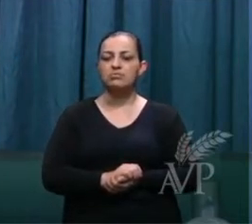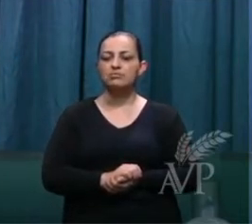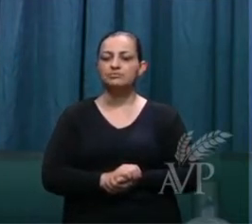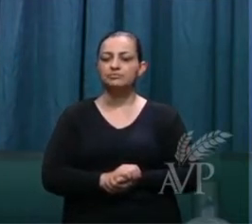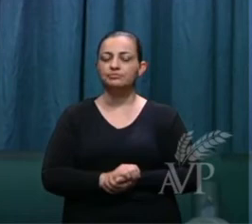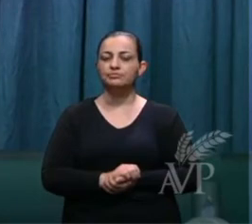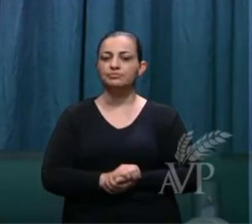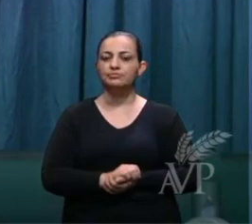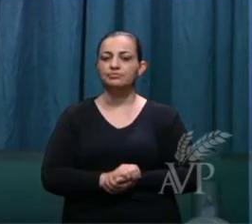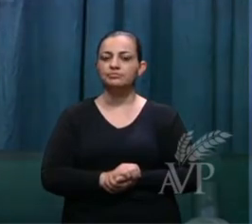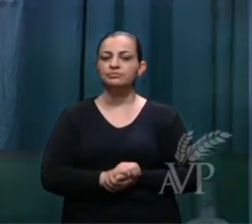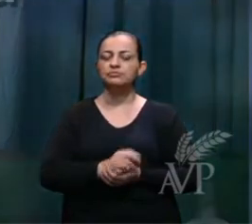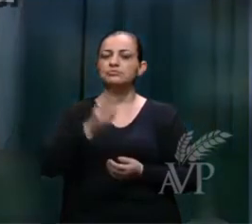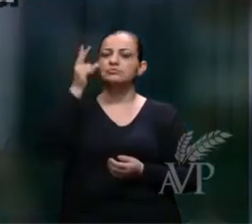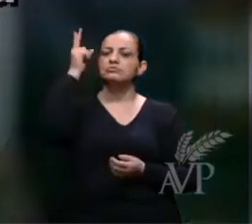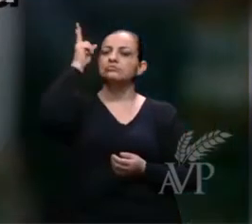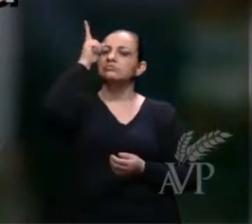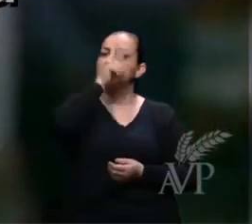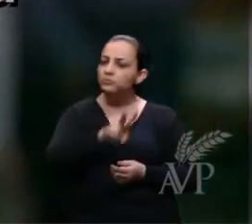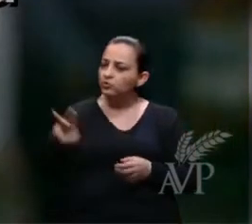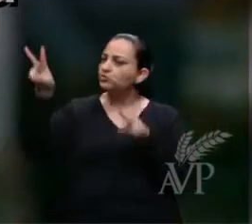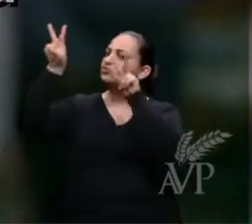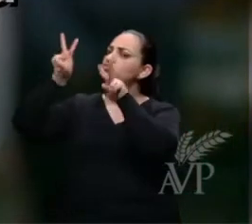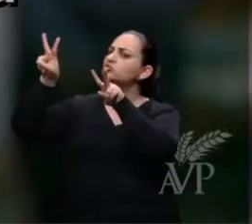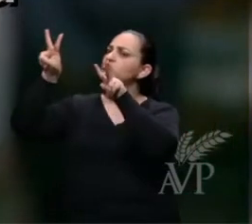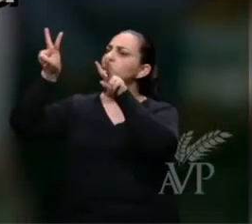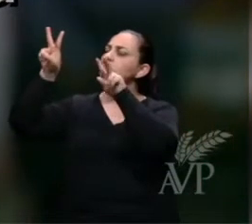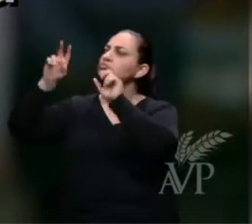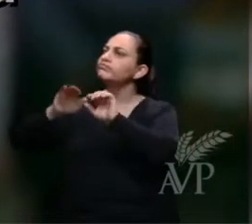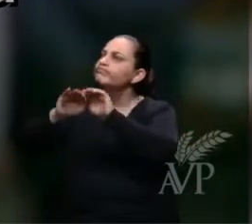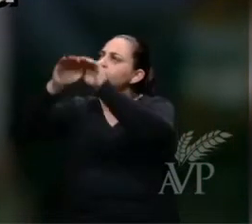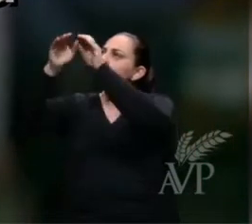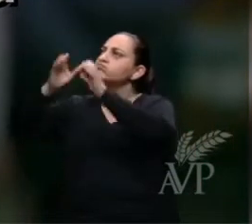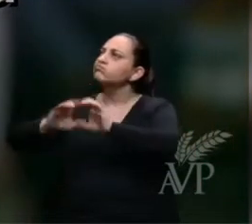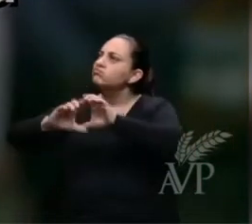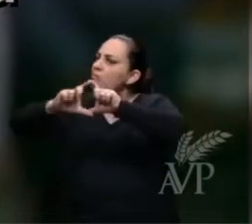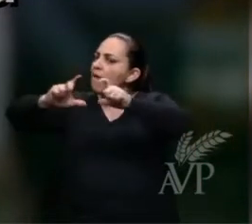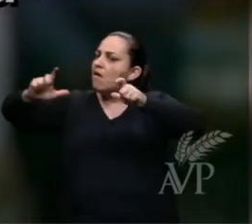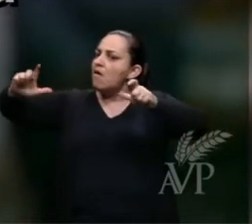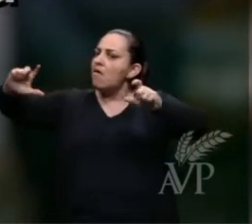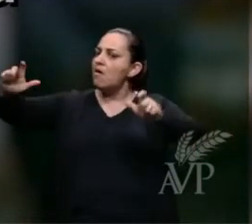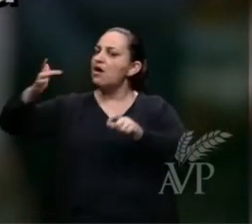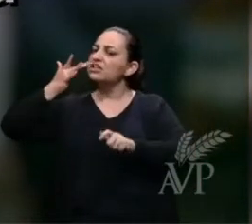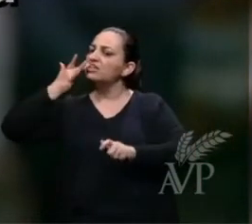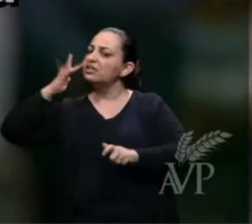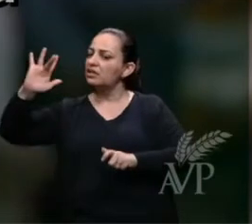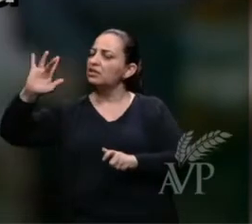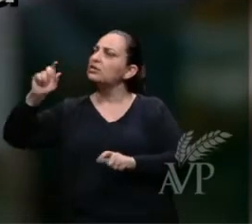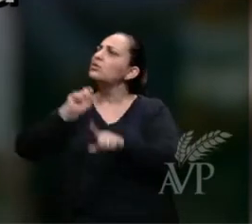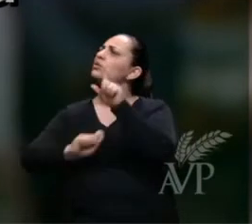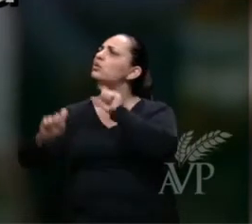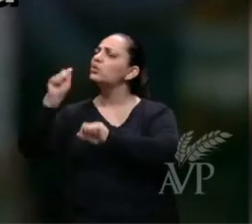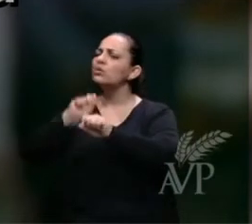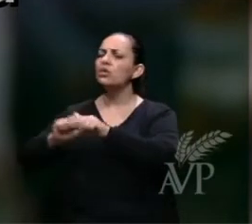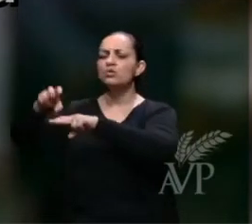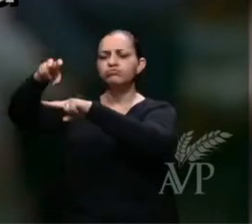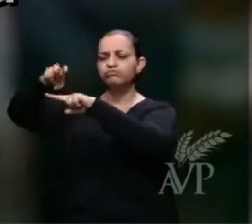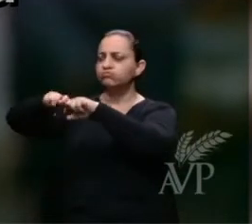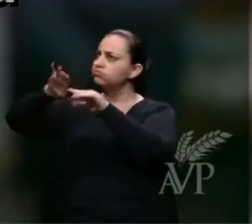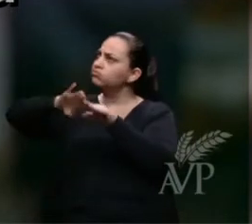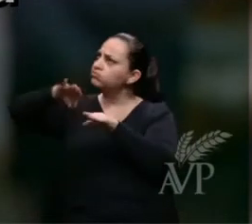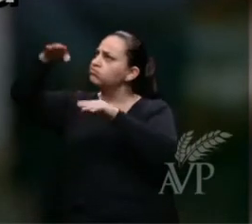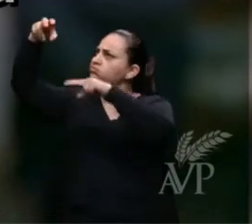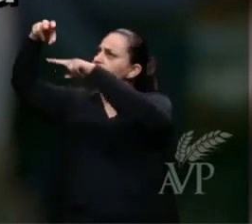E vi um grande trono branco, e o que estava sentado